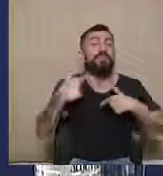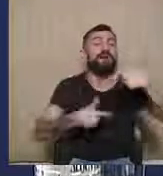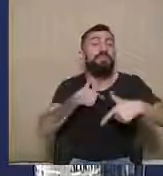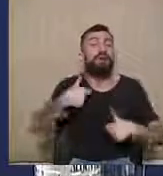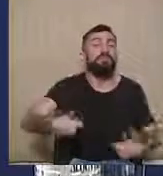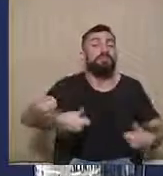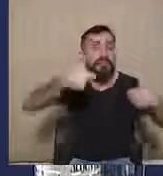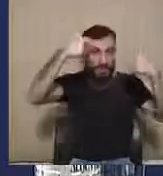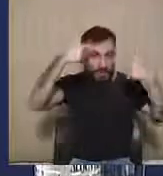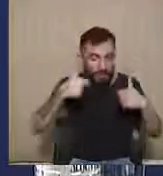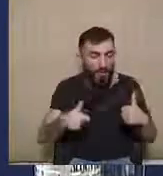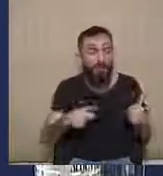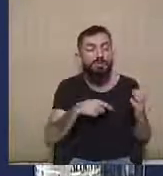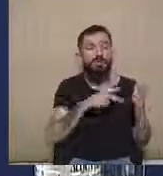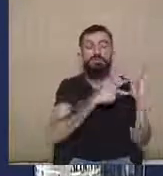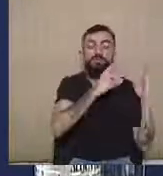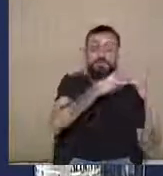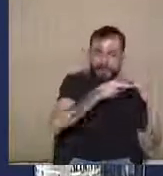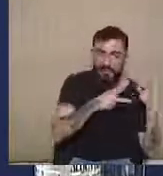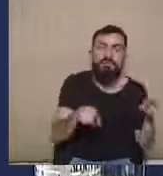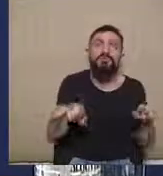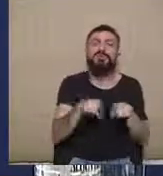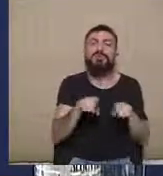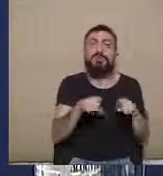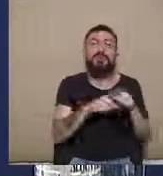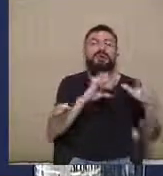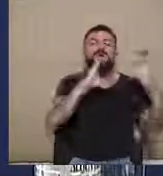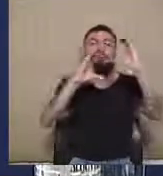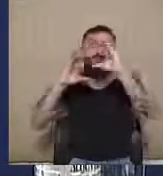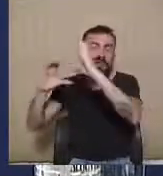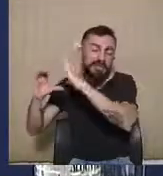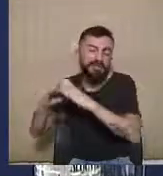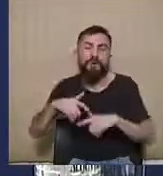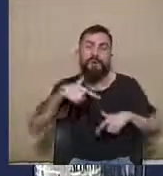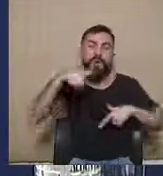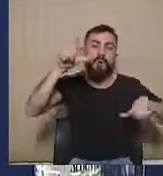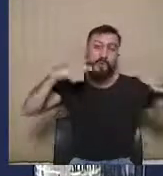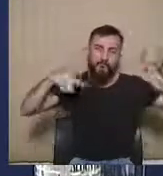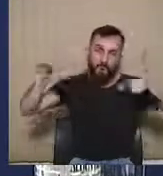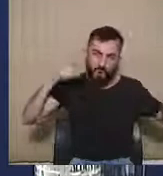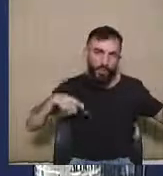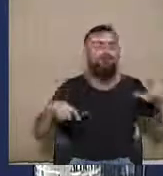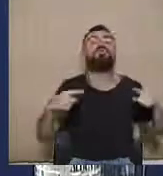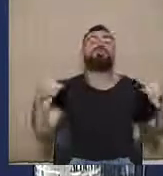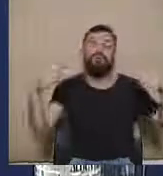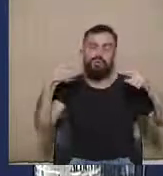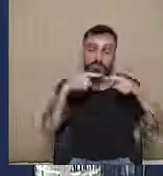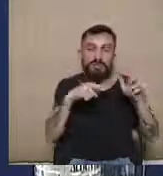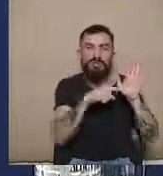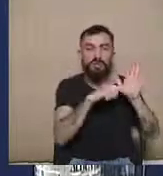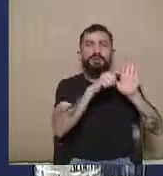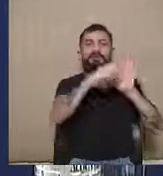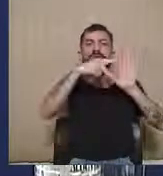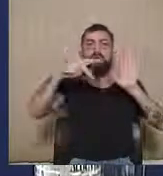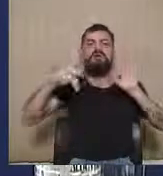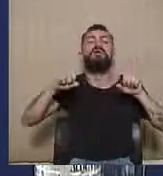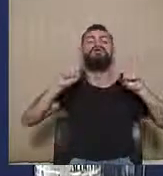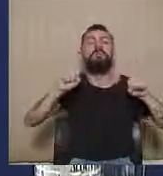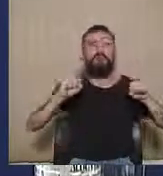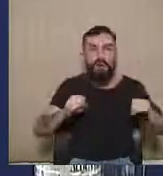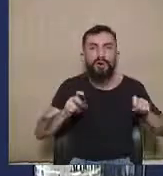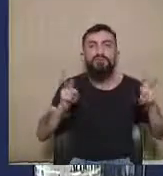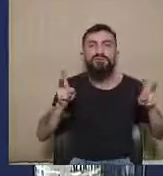esses players do processo eleitoral e também os veículos de comunicação e provedores de aplicações, eles podem fazer os depósitos das suas